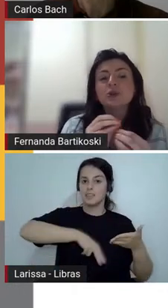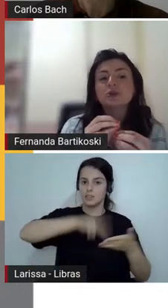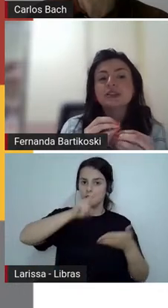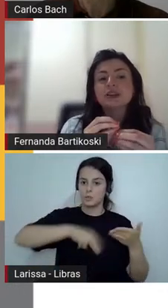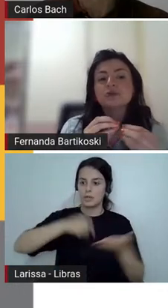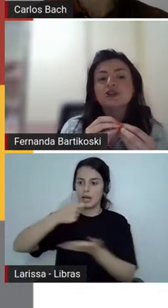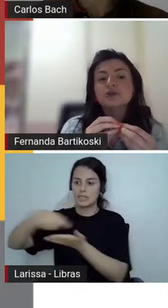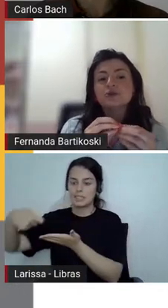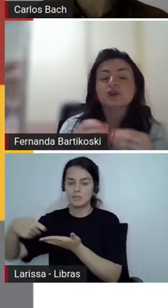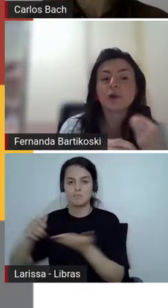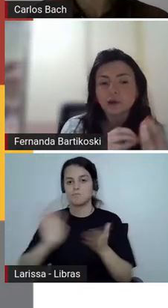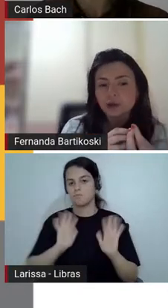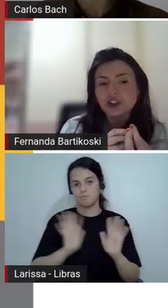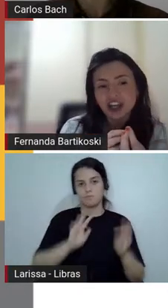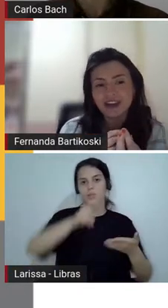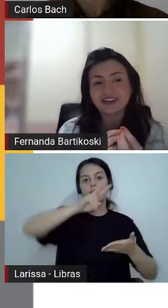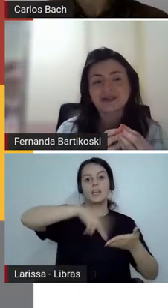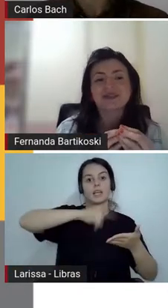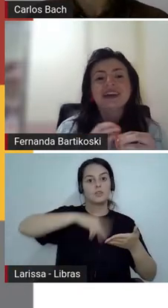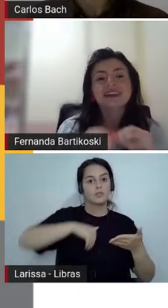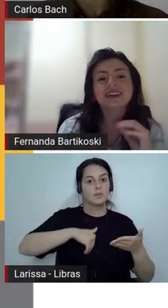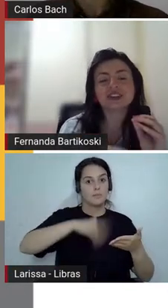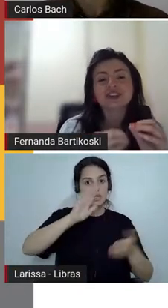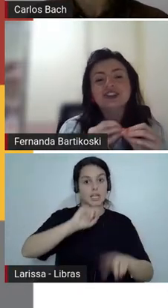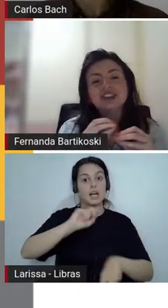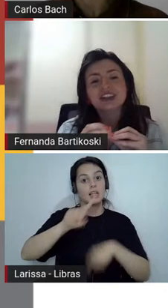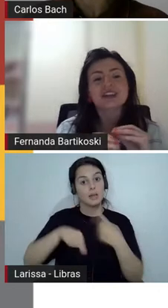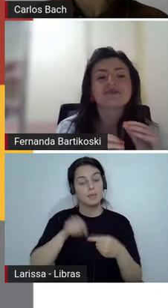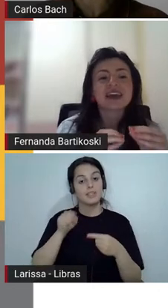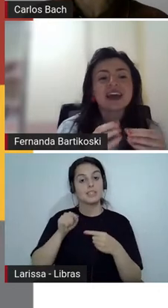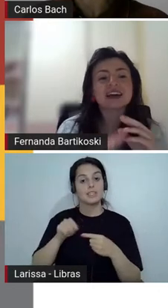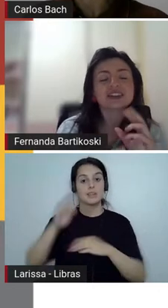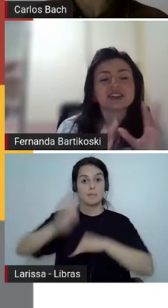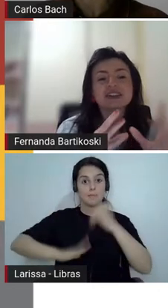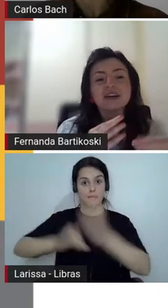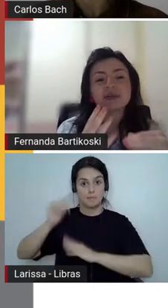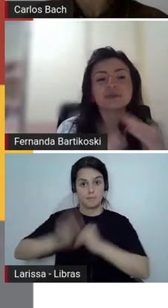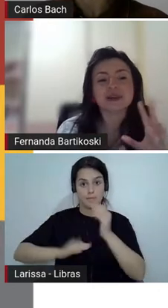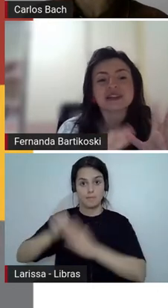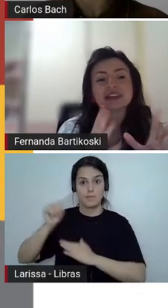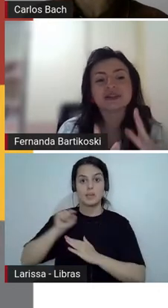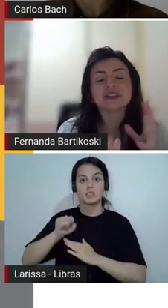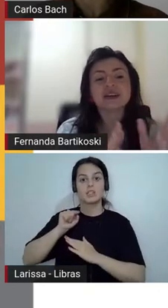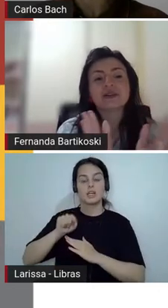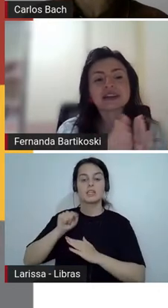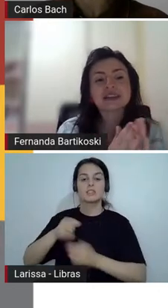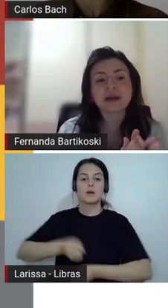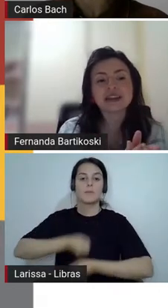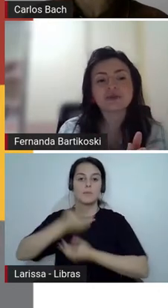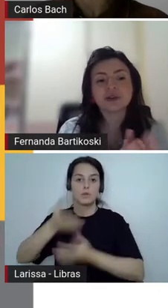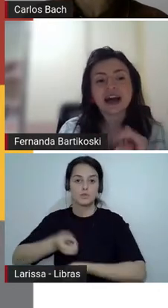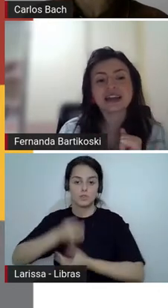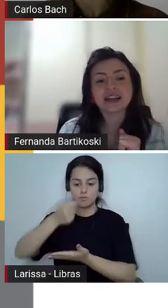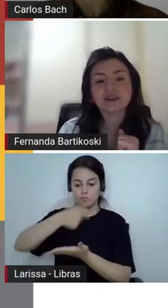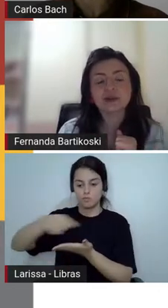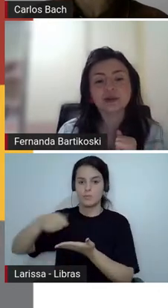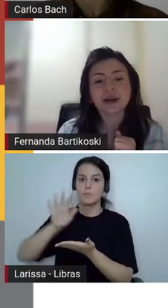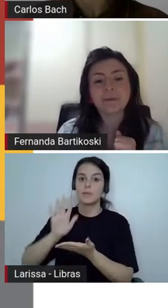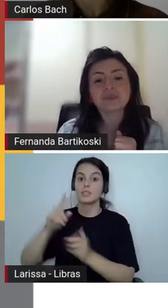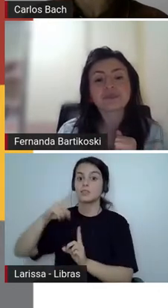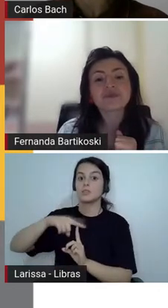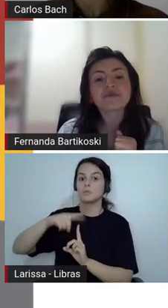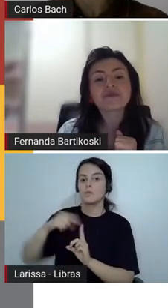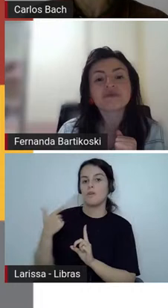de produção de um, de um outro gênero, então, a gente, nós estávamos pensando, então, essa mais voltada a